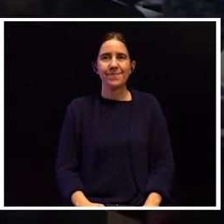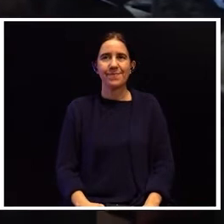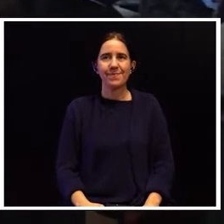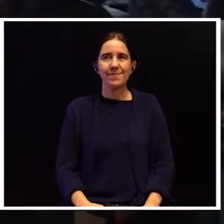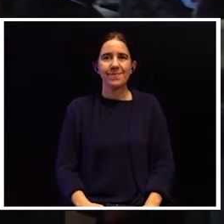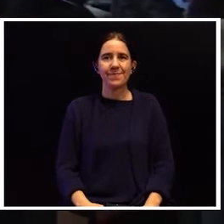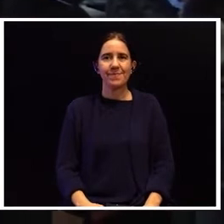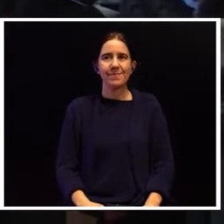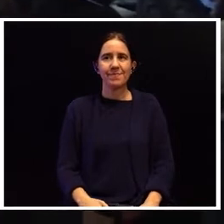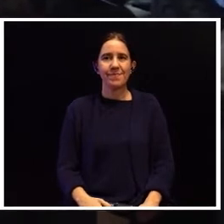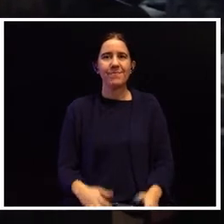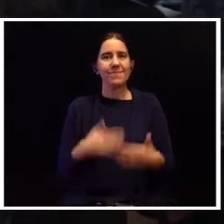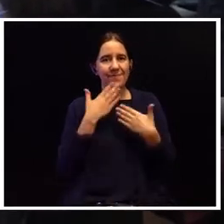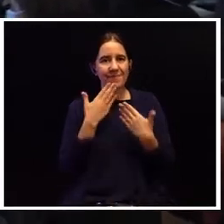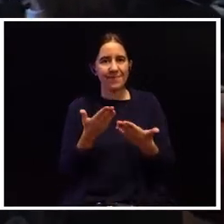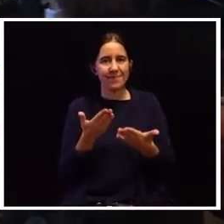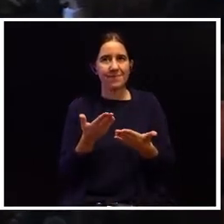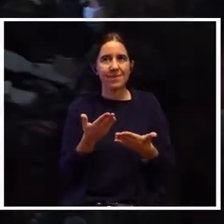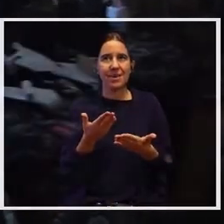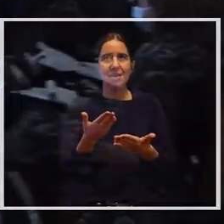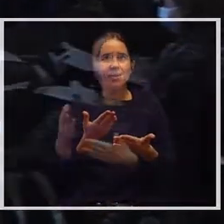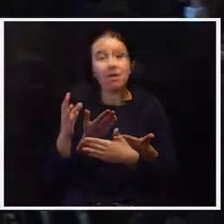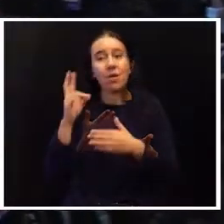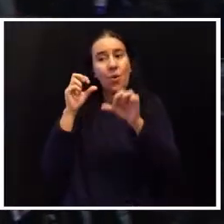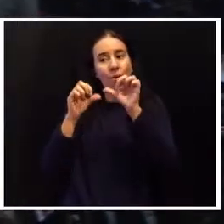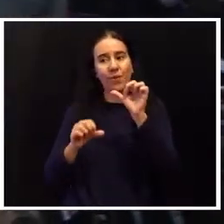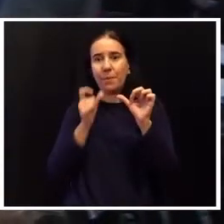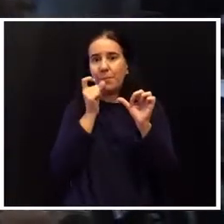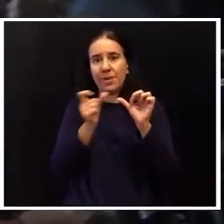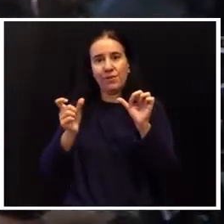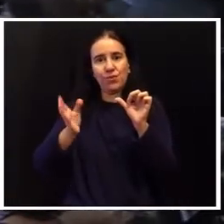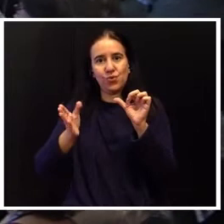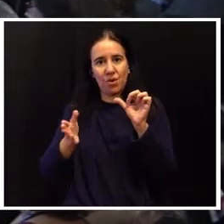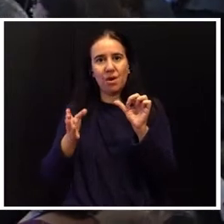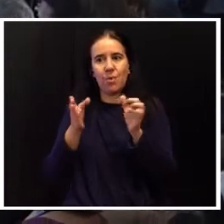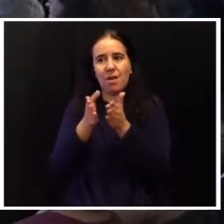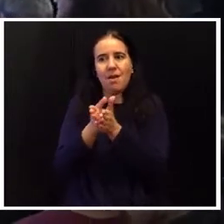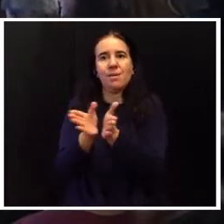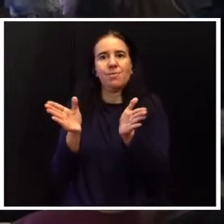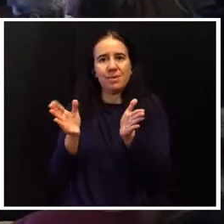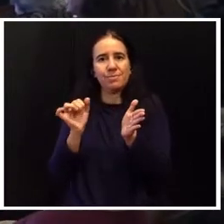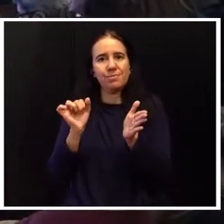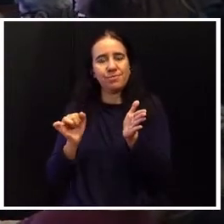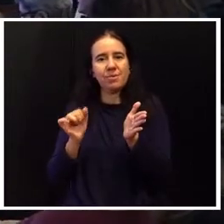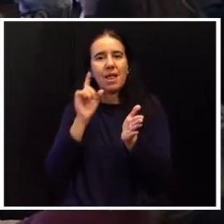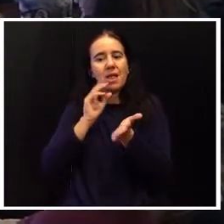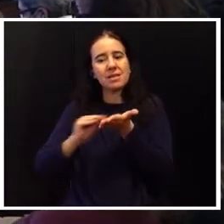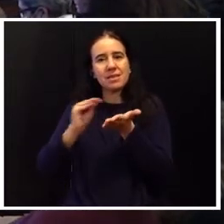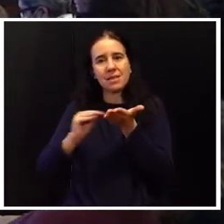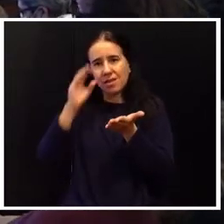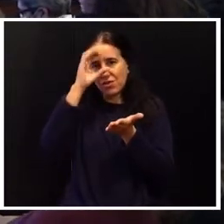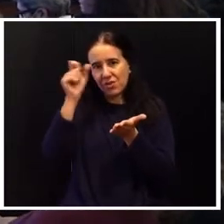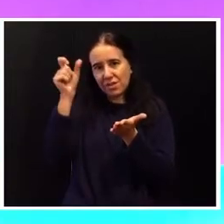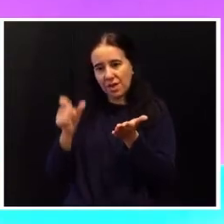Grata pela intervenção. Depois de ouvirmos estas palavras de abertura da Secretária de